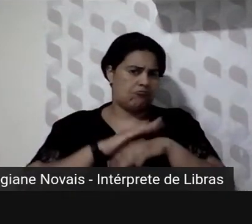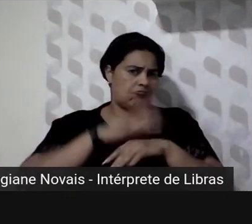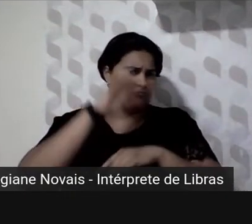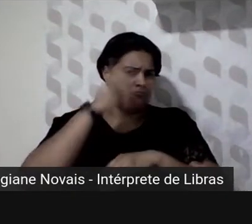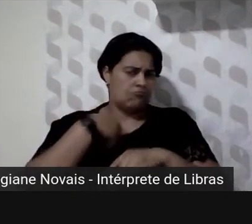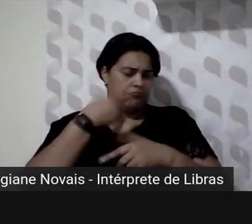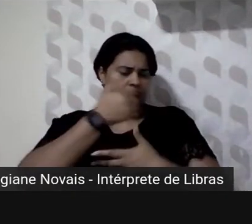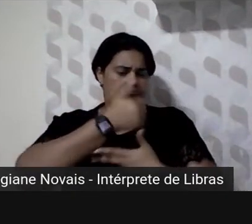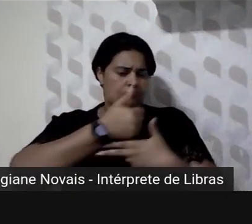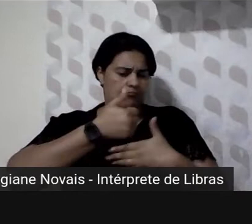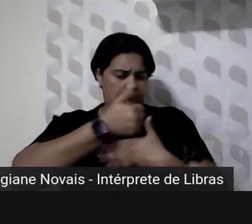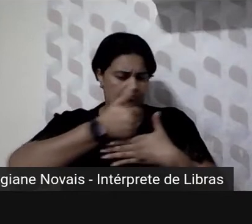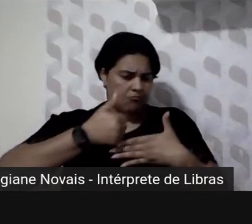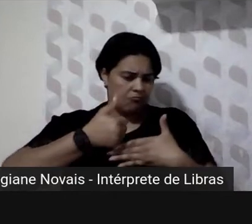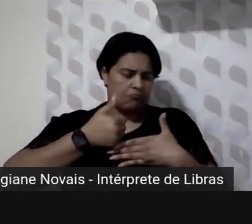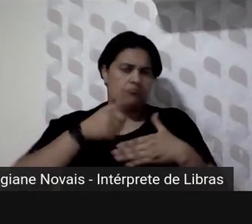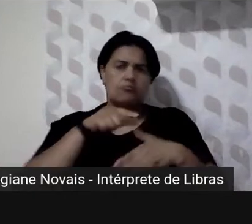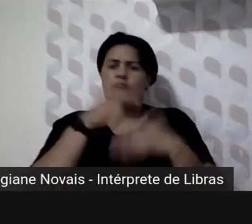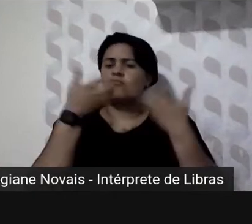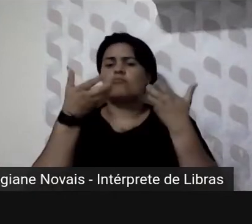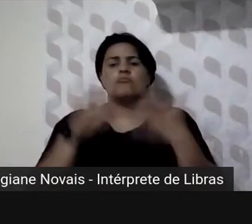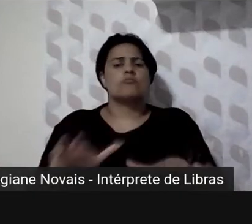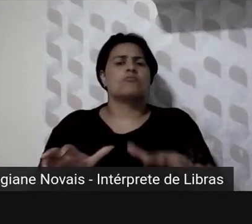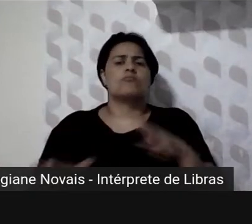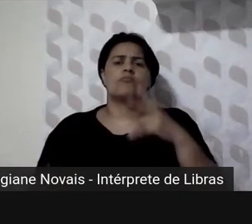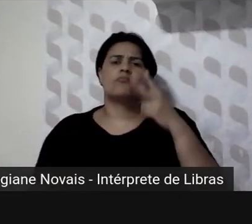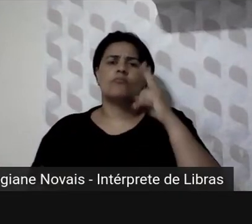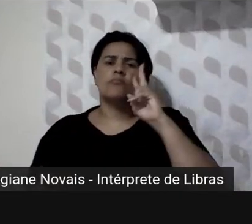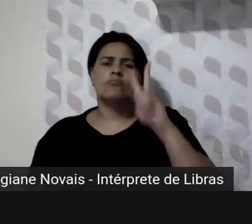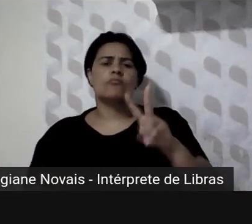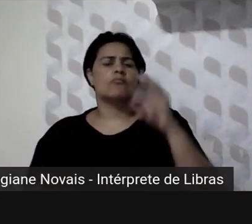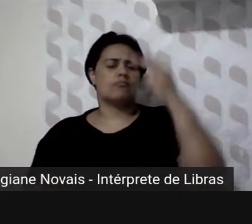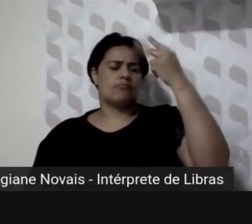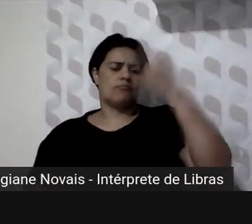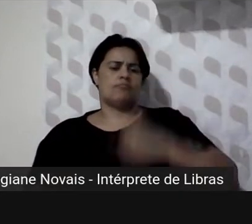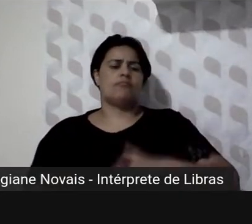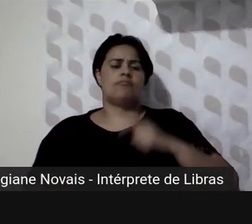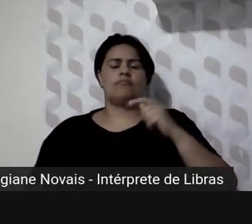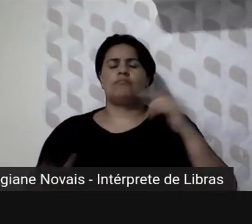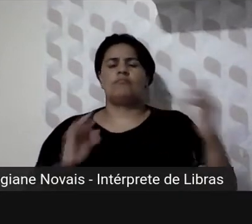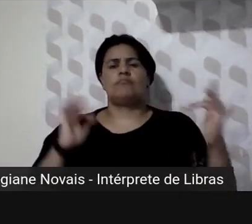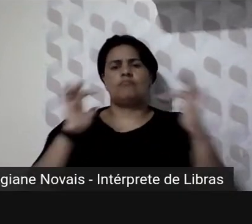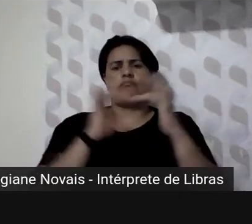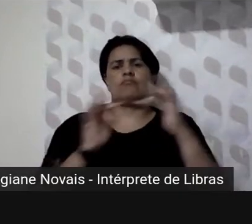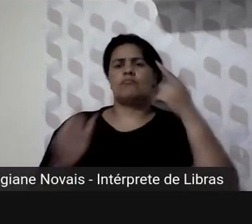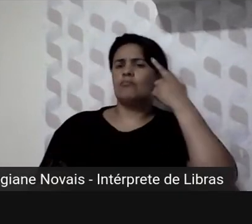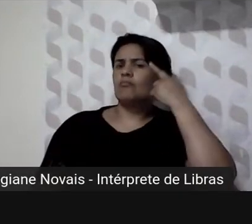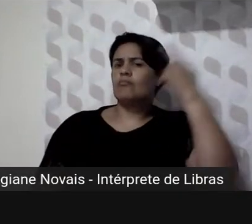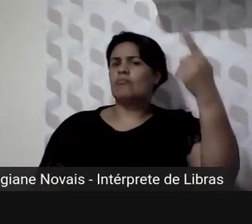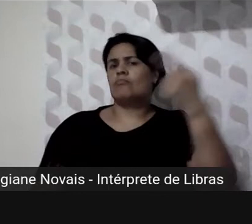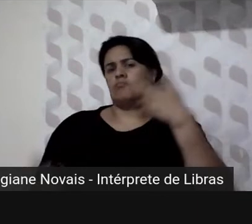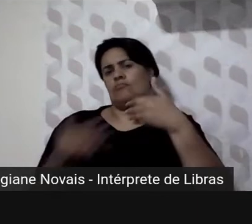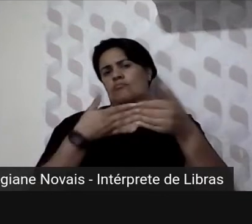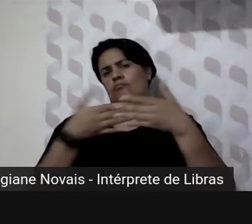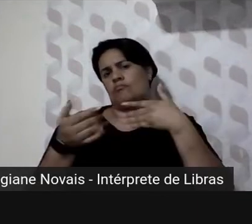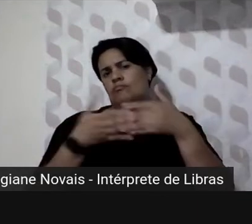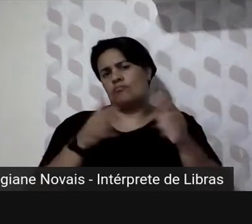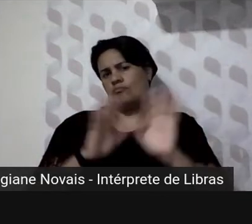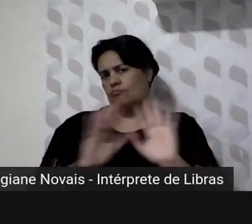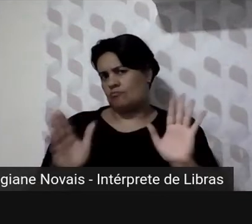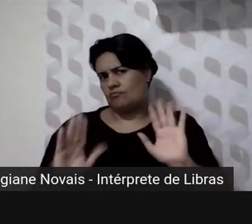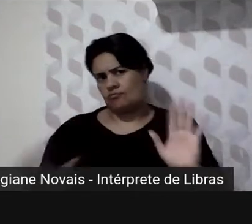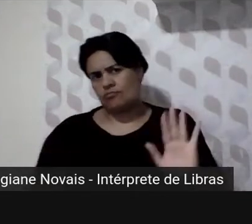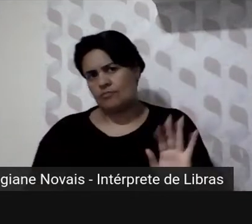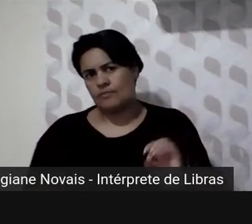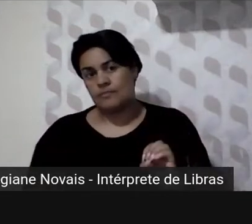tal e ele não quer ver mais a sua imagem vinculada a uma ideia que de alguma forma possa causar algum